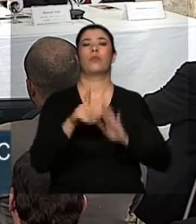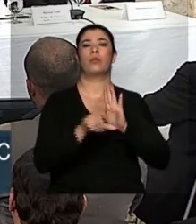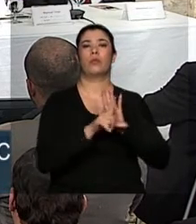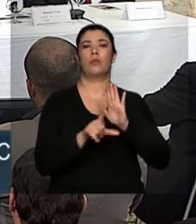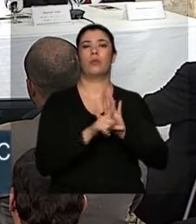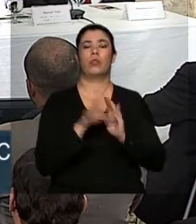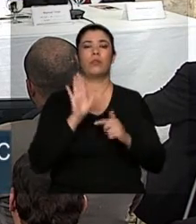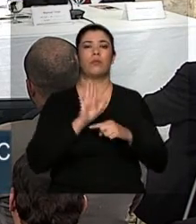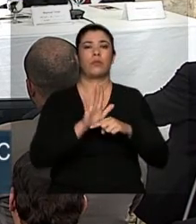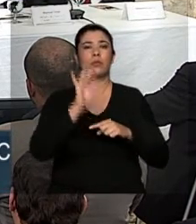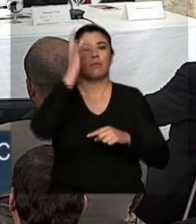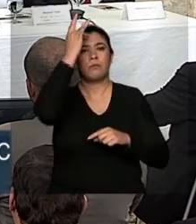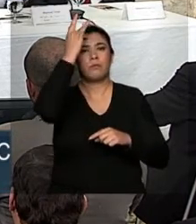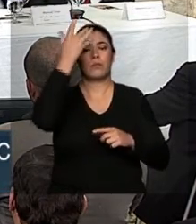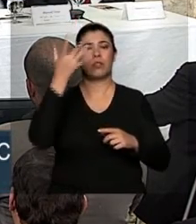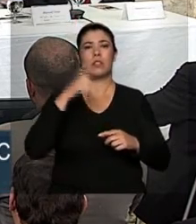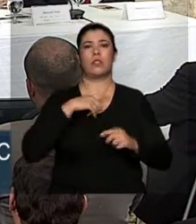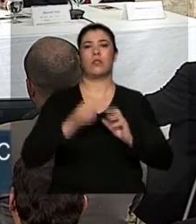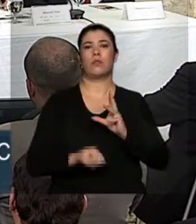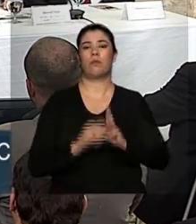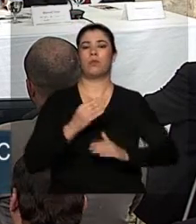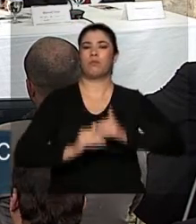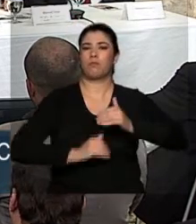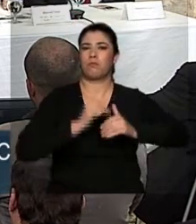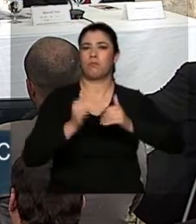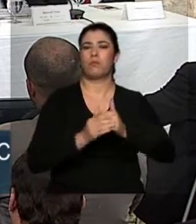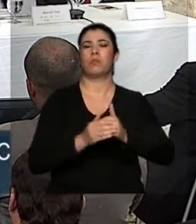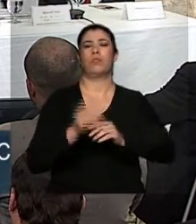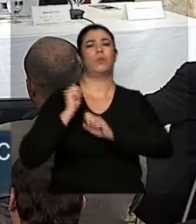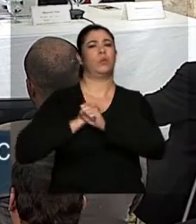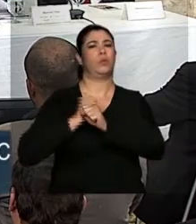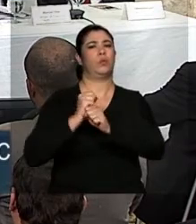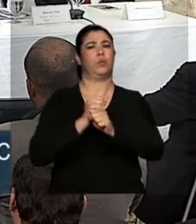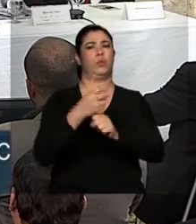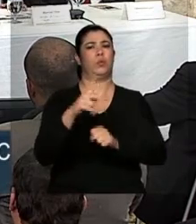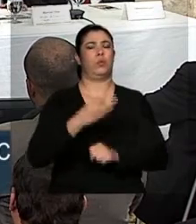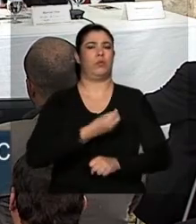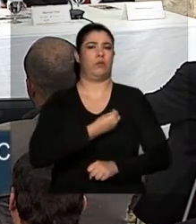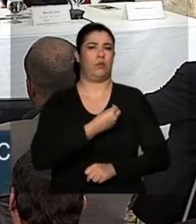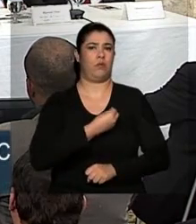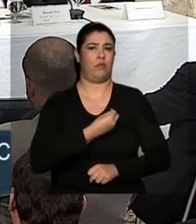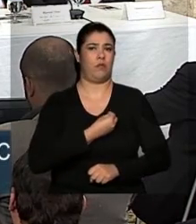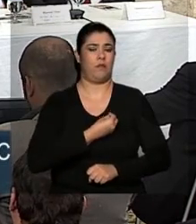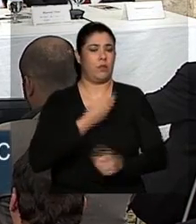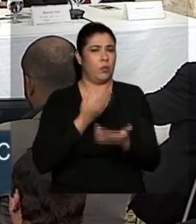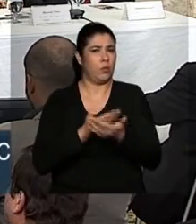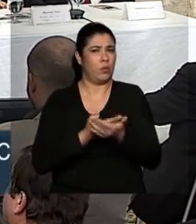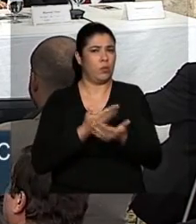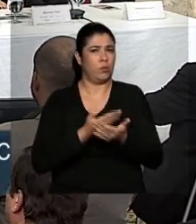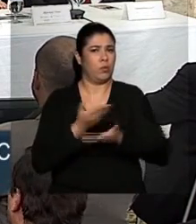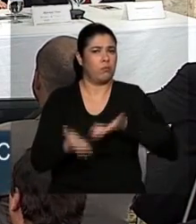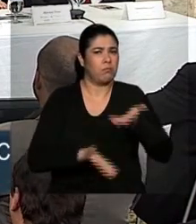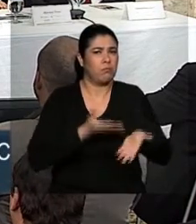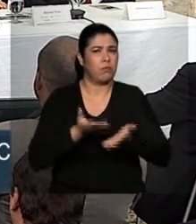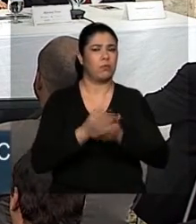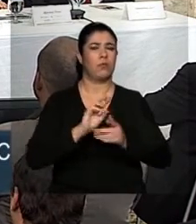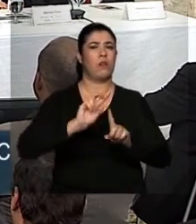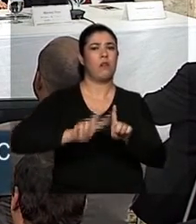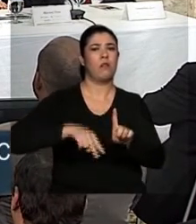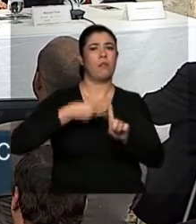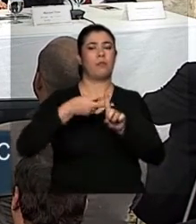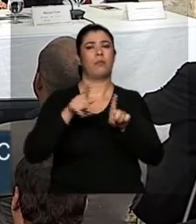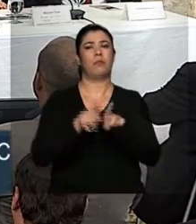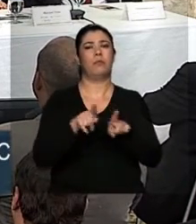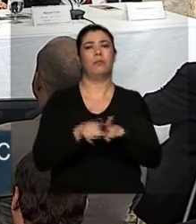inspirador, aquele que se dedicou muitos anos de sua vida a estudar a implementação